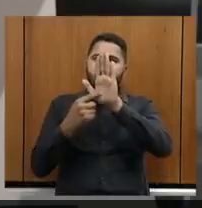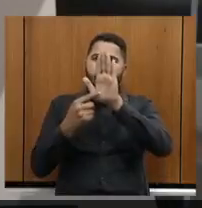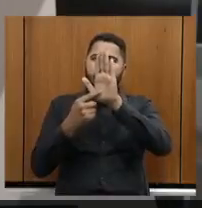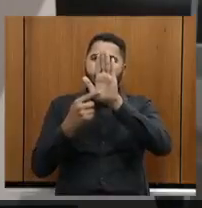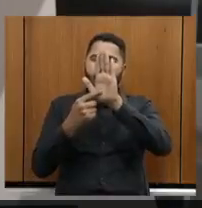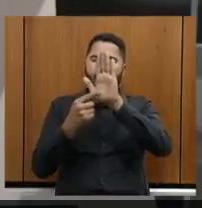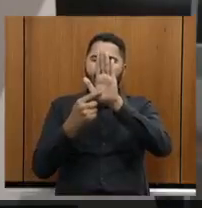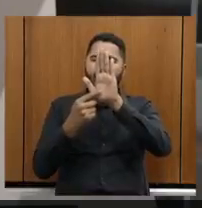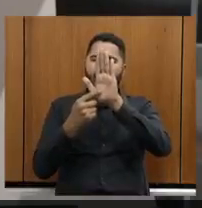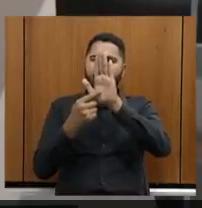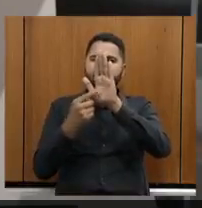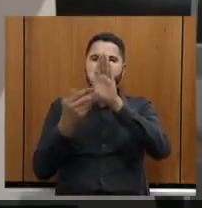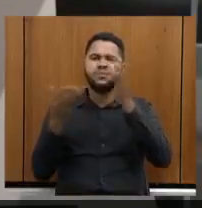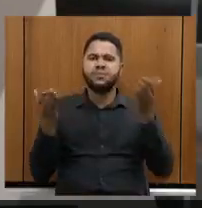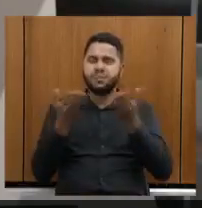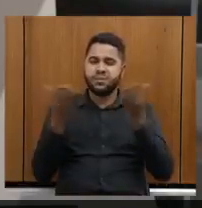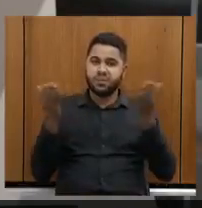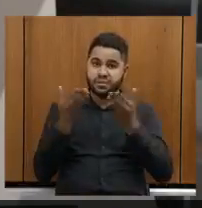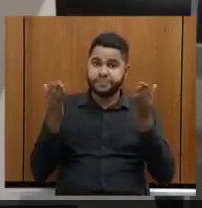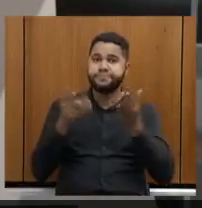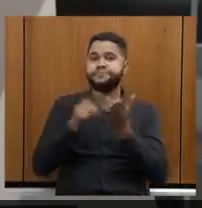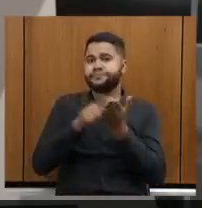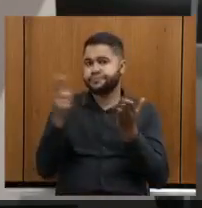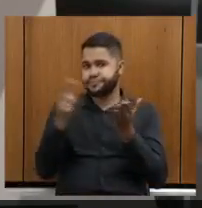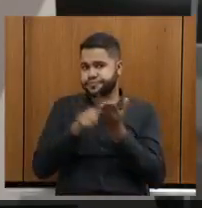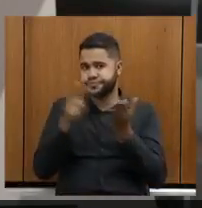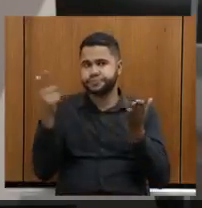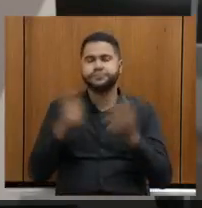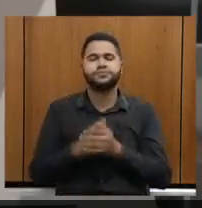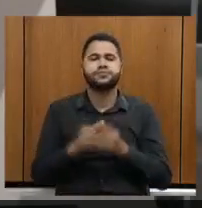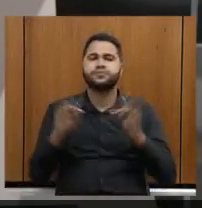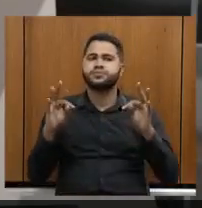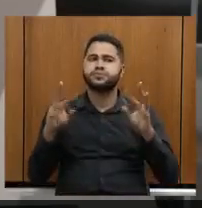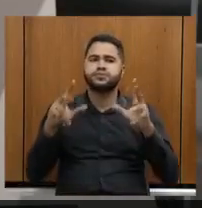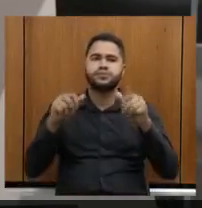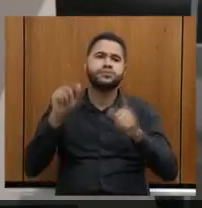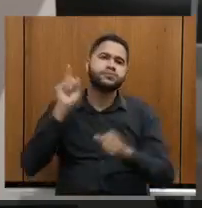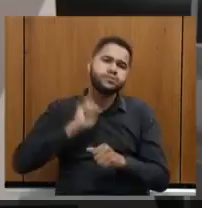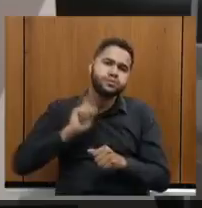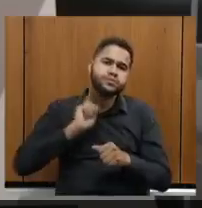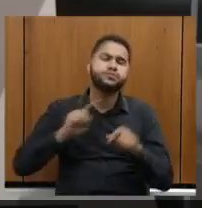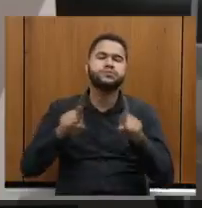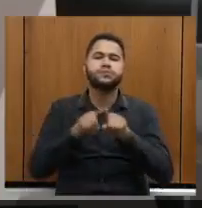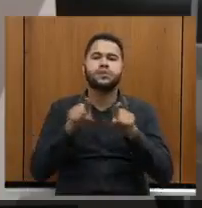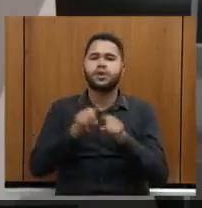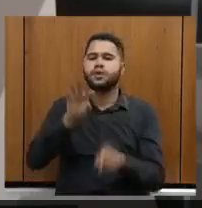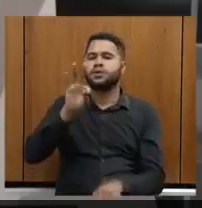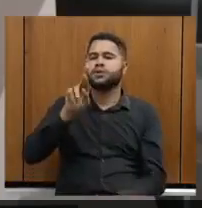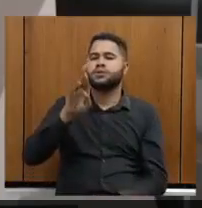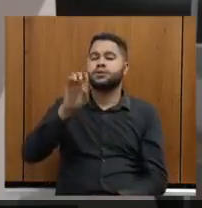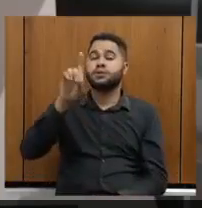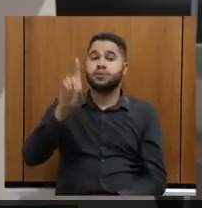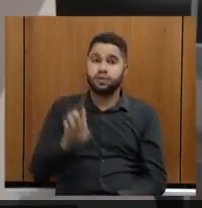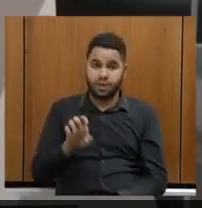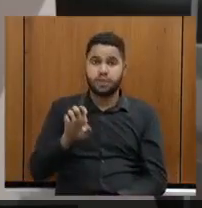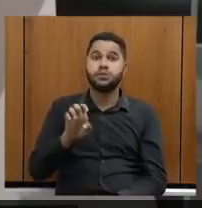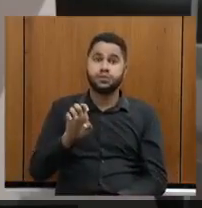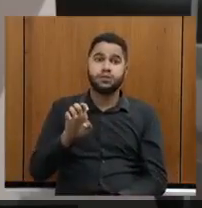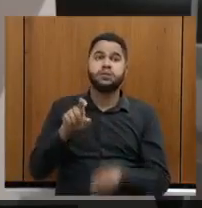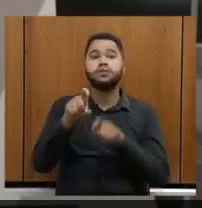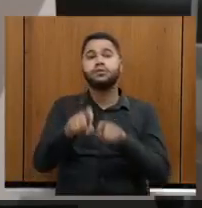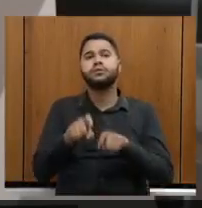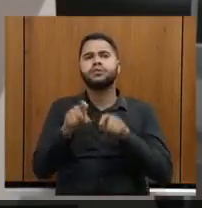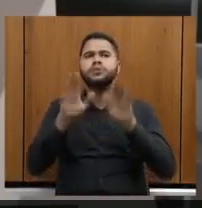recebemos, já fizemos os jornais, todos os jornais de Minas, os jornais do trade no interior. Esse final de semana já